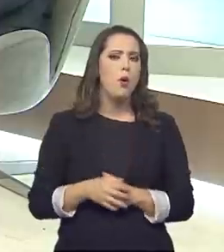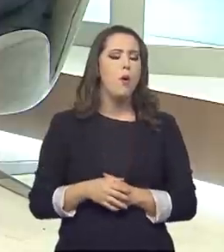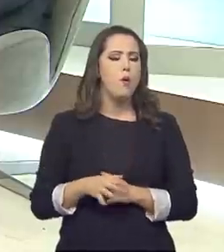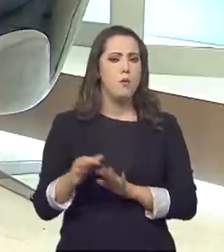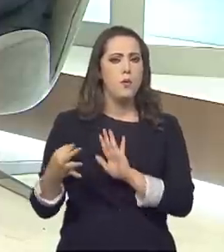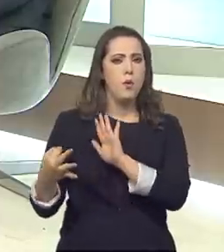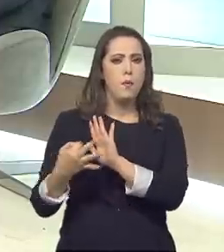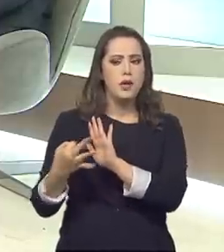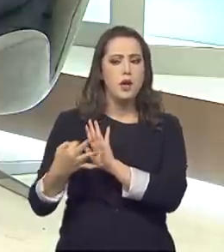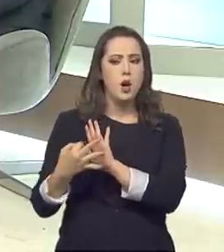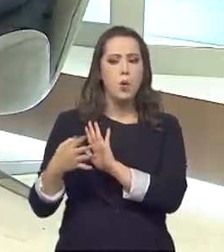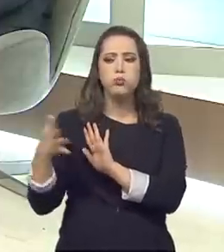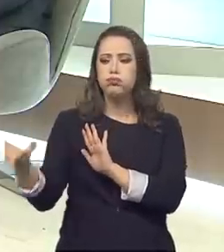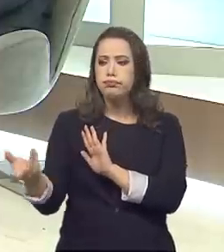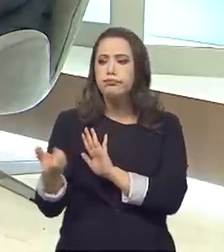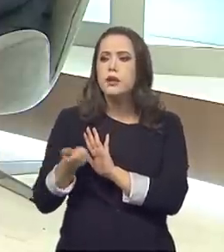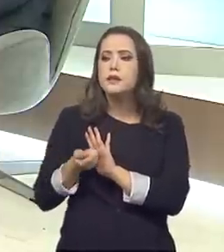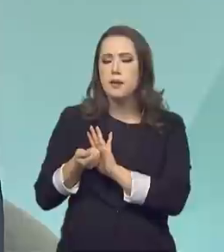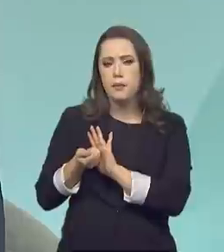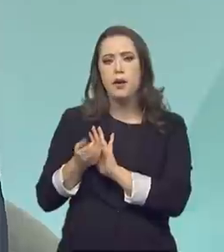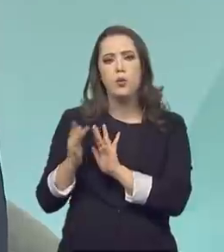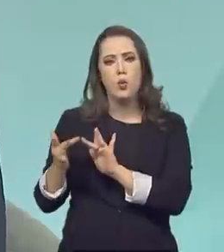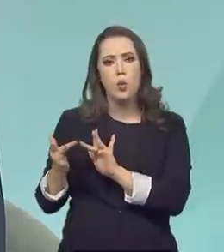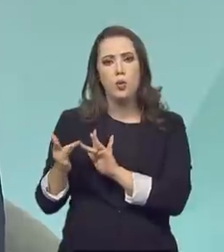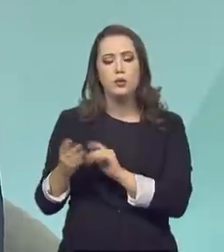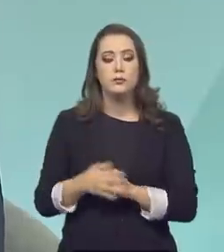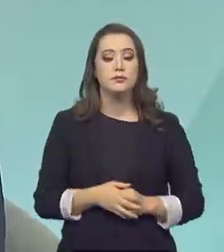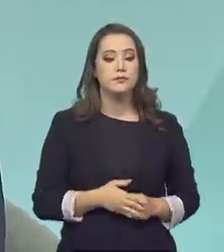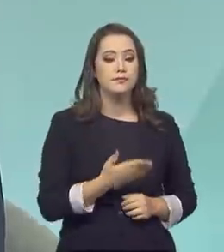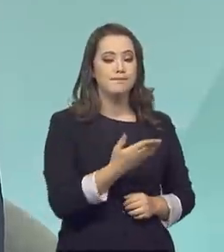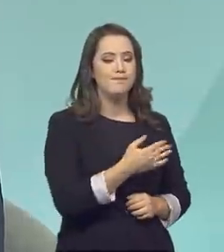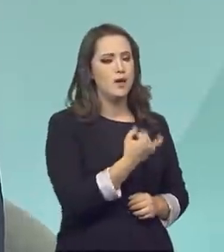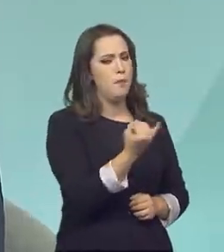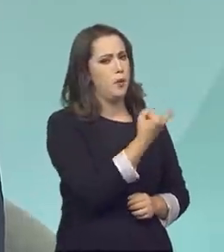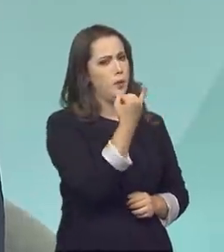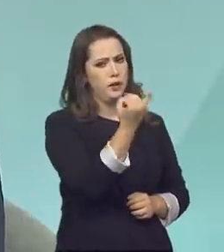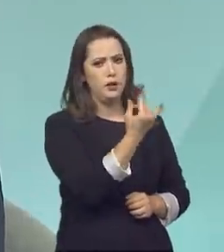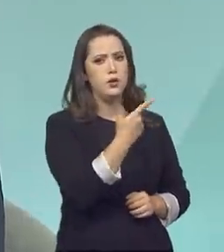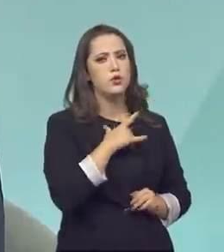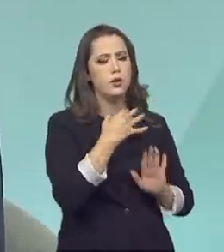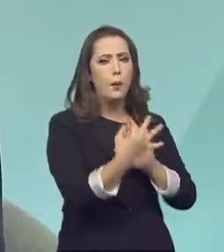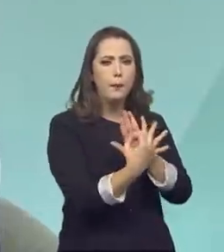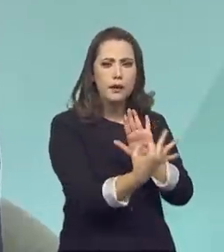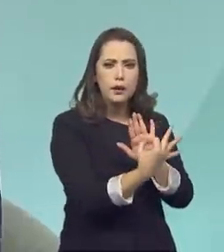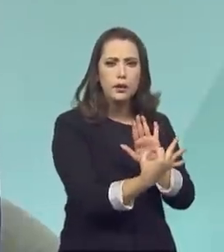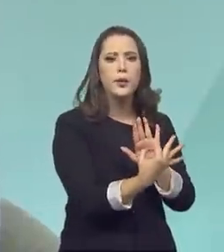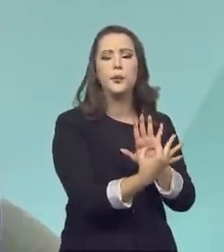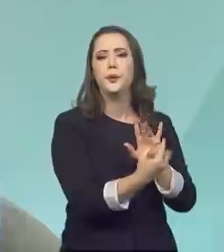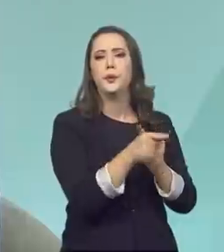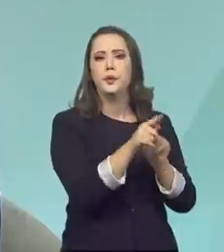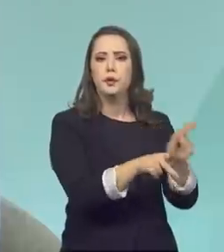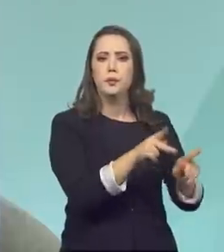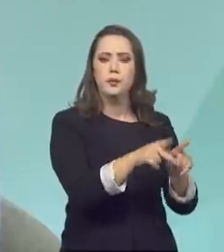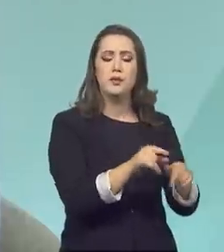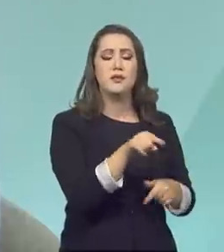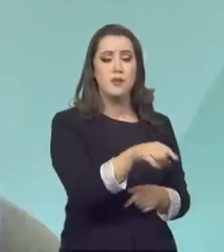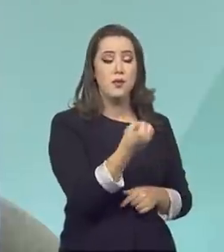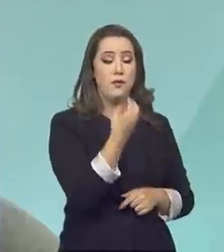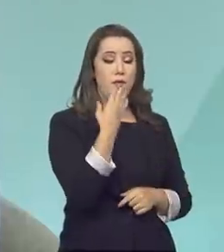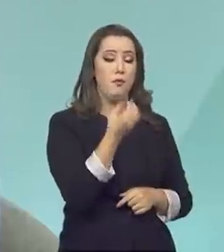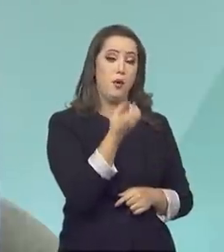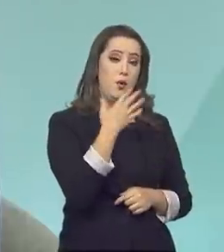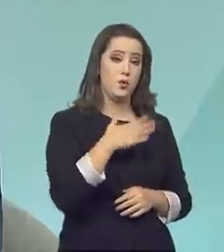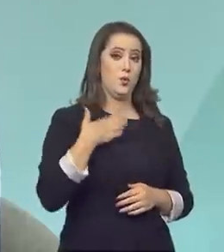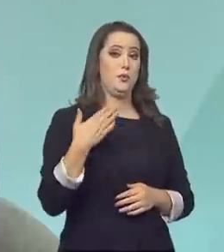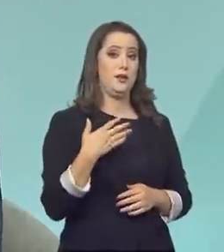sugestões foi acatada, não é isso, presidente? Olha, isso é fundamental e até foi uma surpresa muito positiva para a